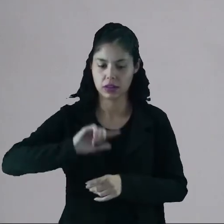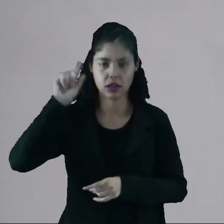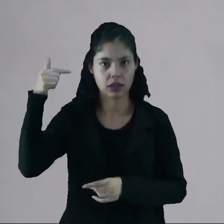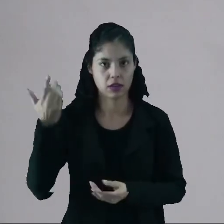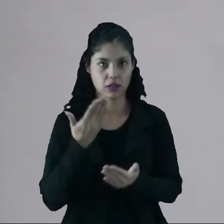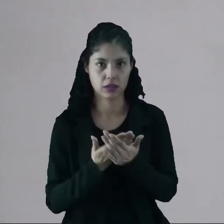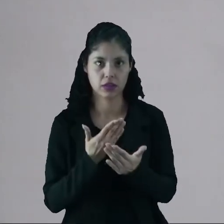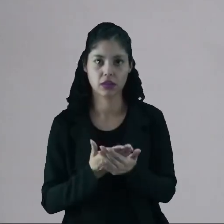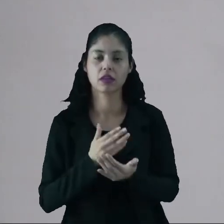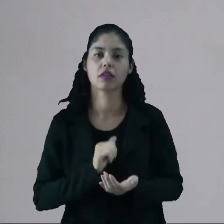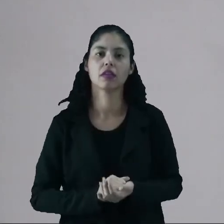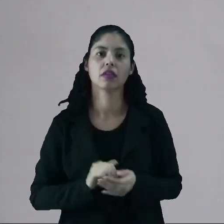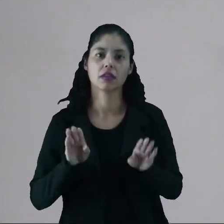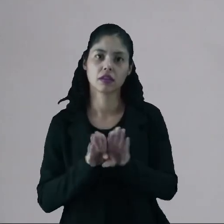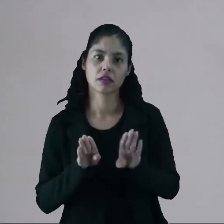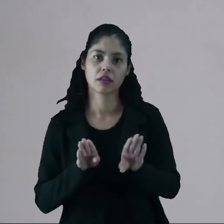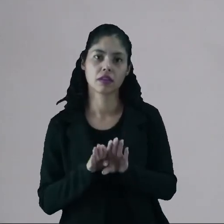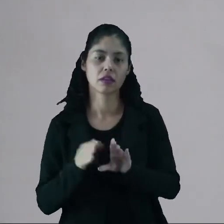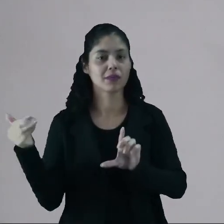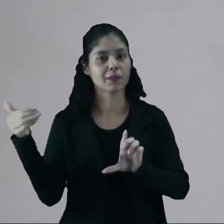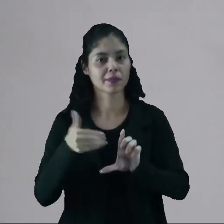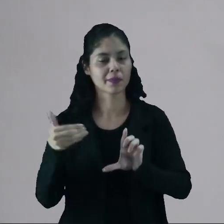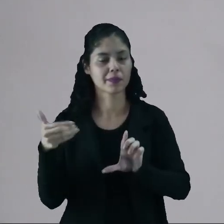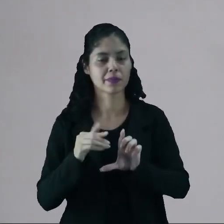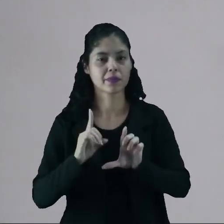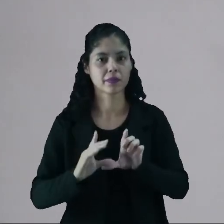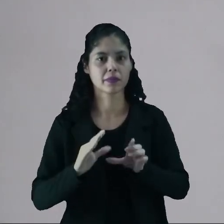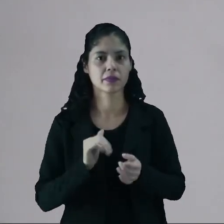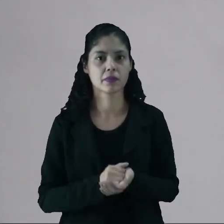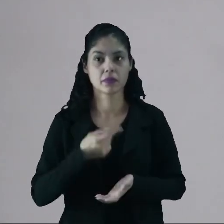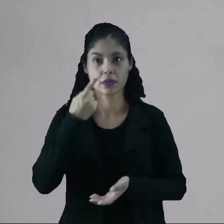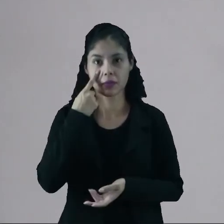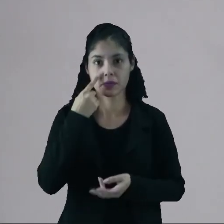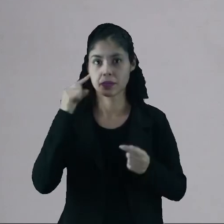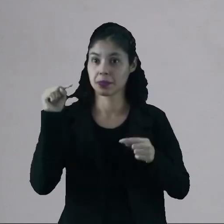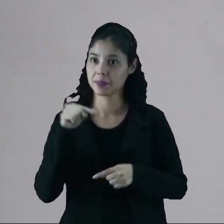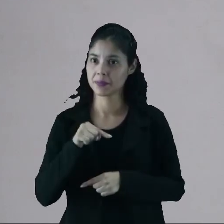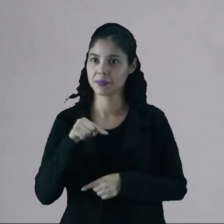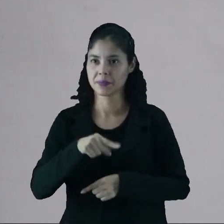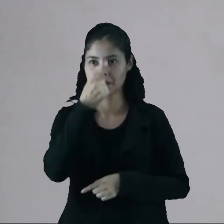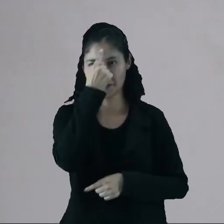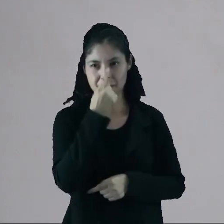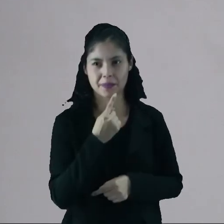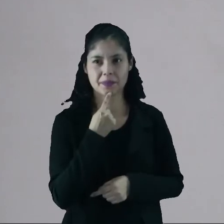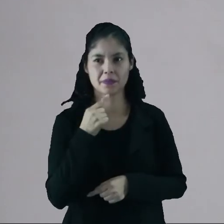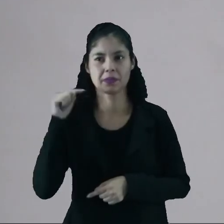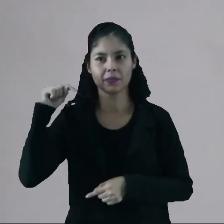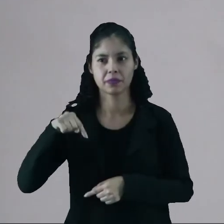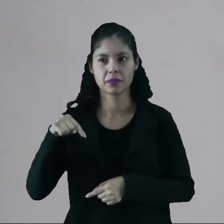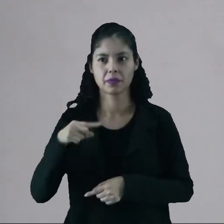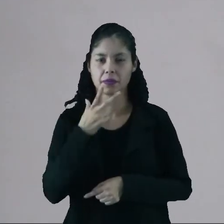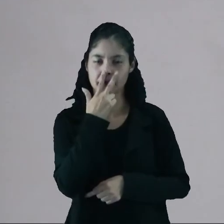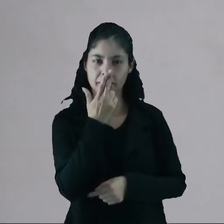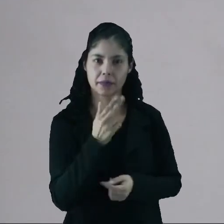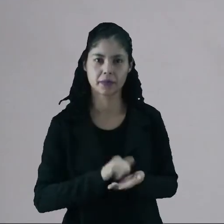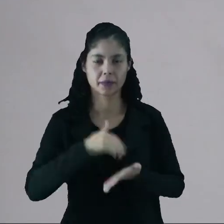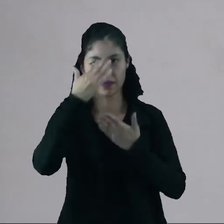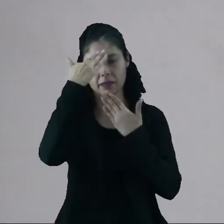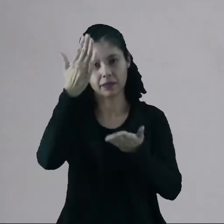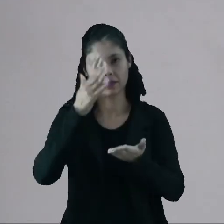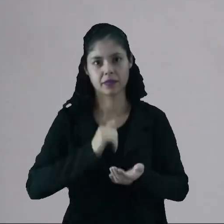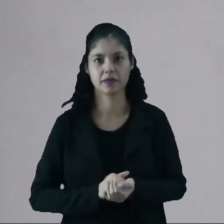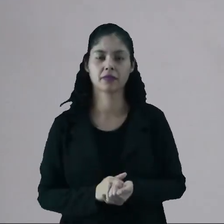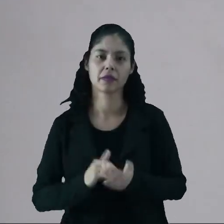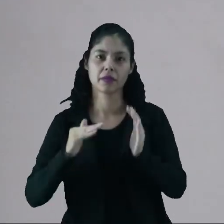aulas e outras também na plataforma Edu, que observe aqui na sua telinha aparecendo. Muito